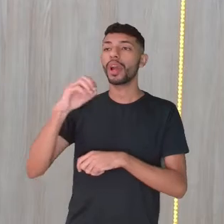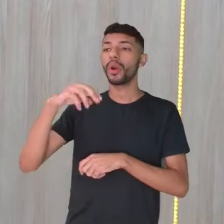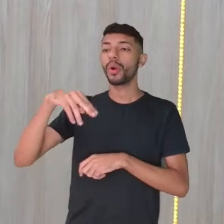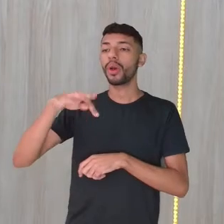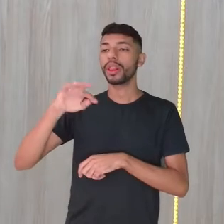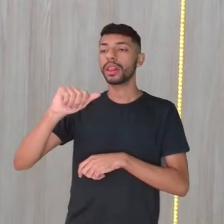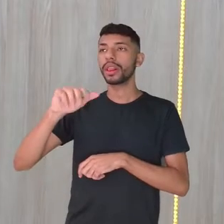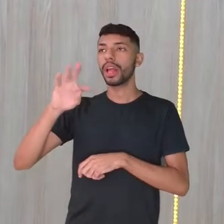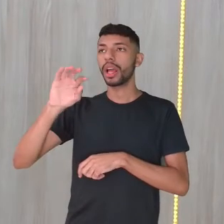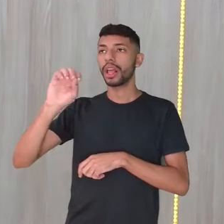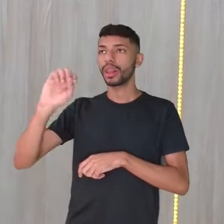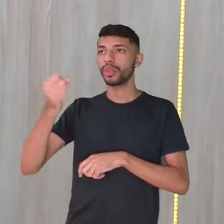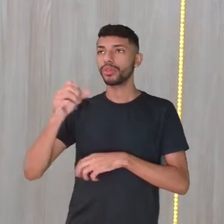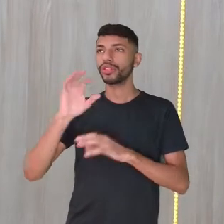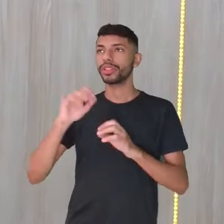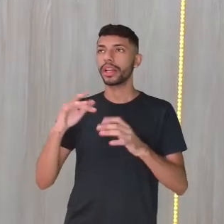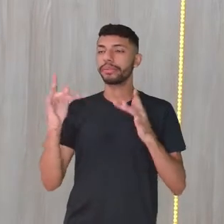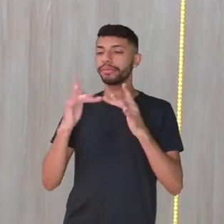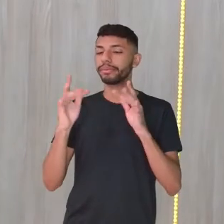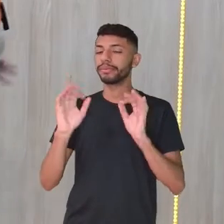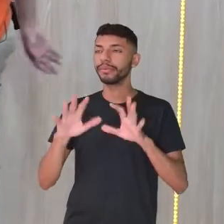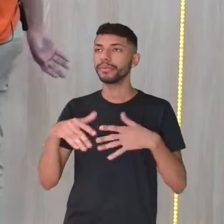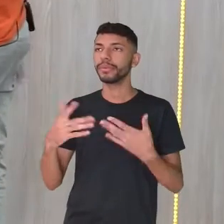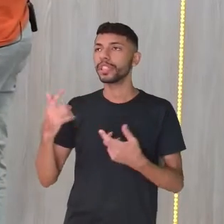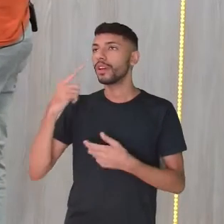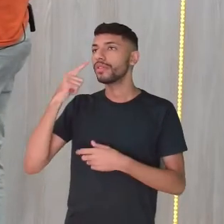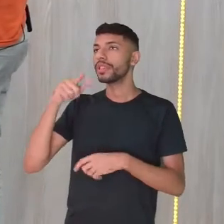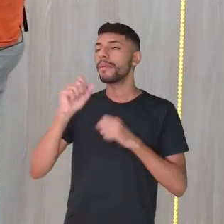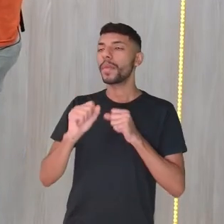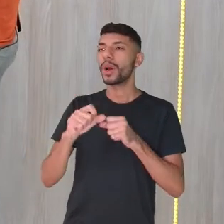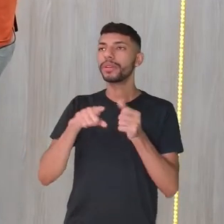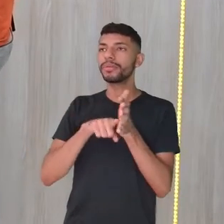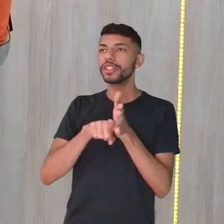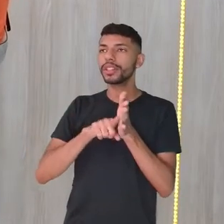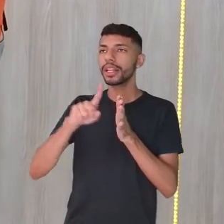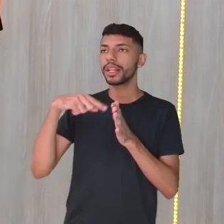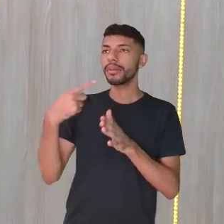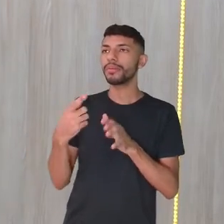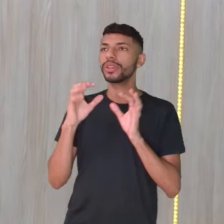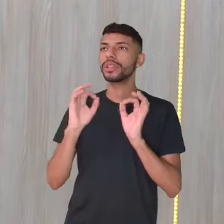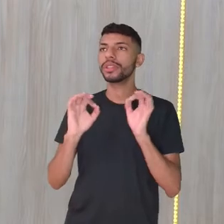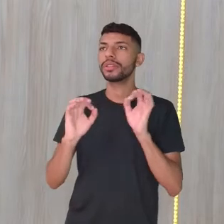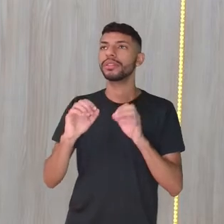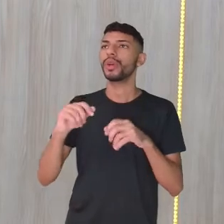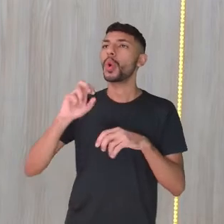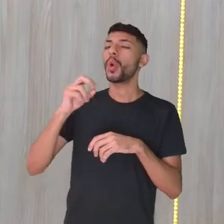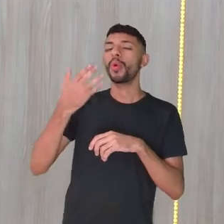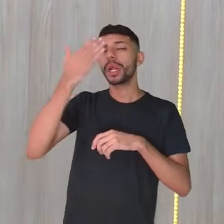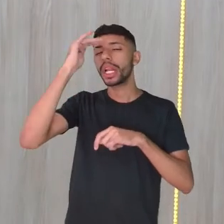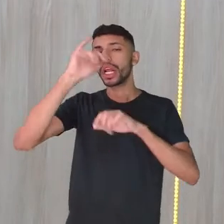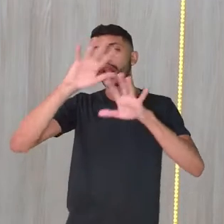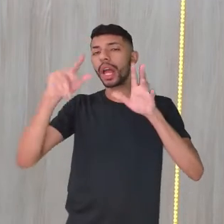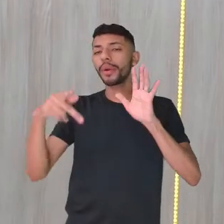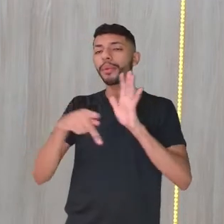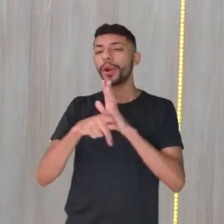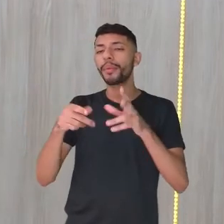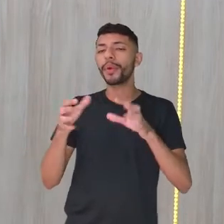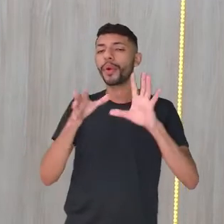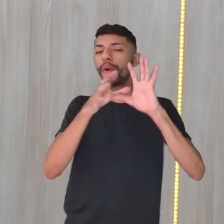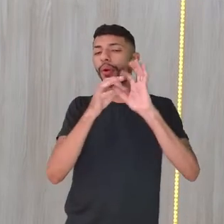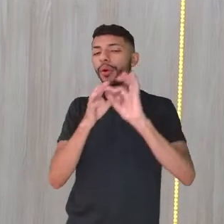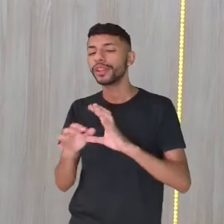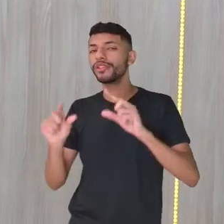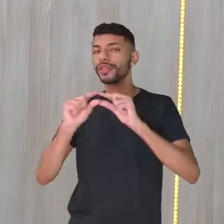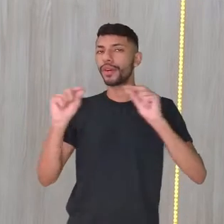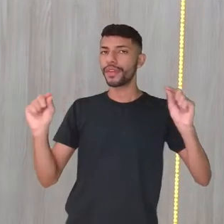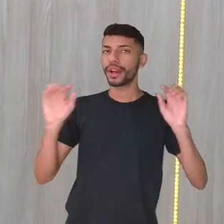da tradução aí, você pode pesquisar depois. Você pode tentar entender pelo contexto da frase. Então, vamos lá.